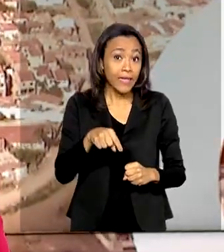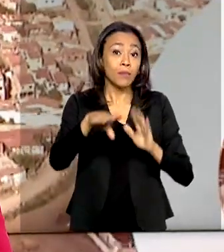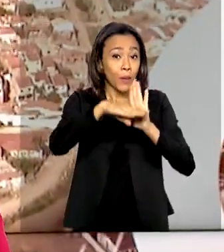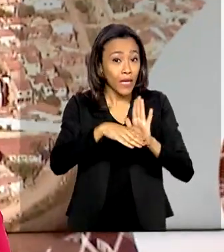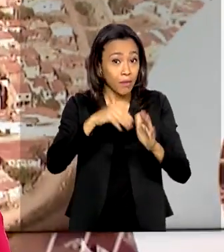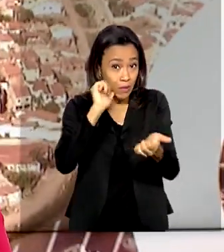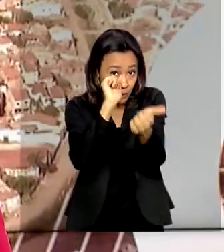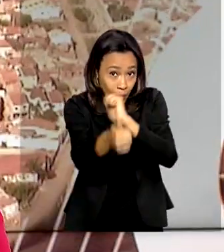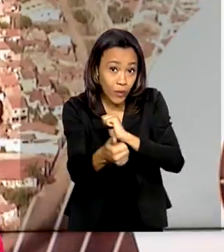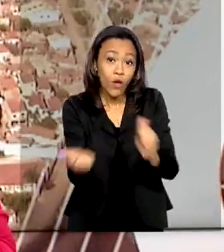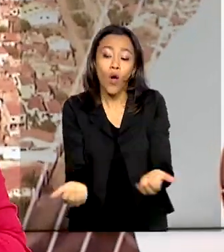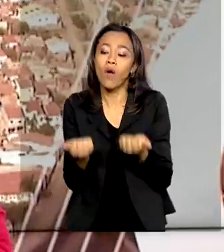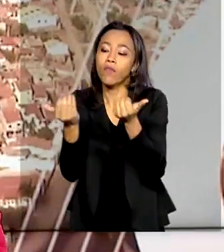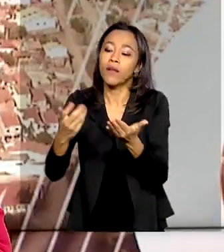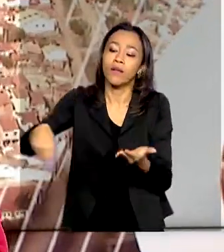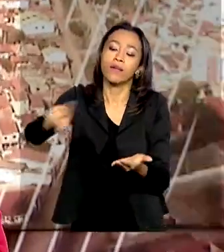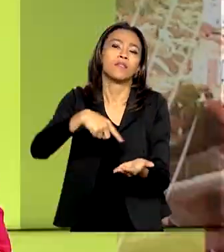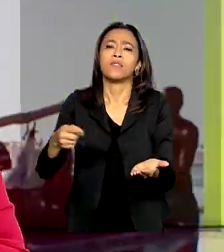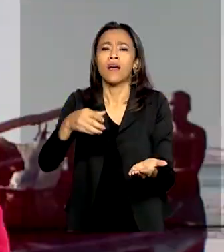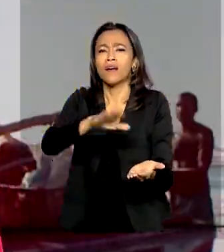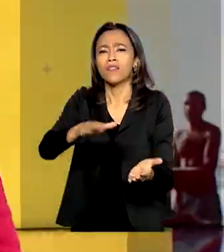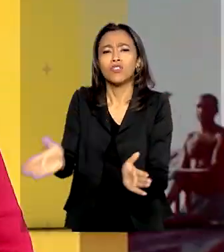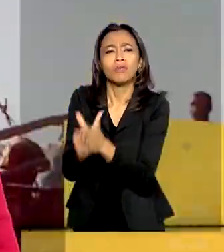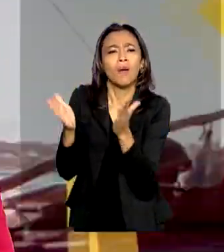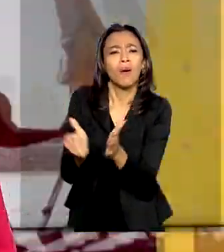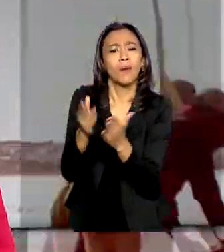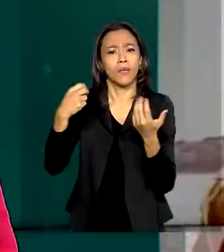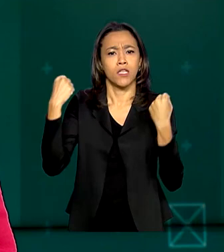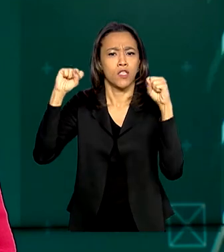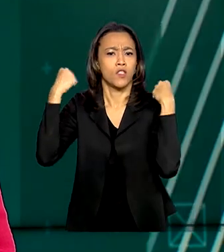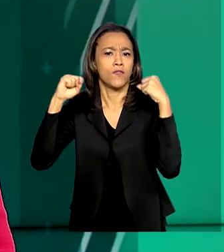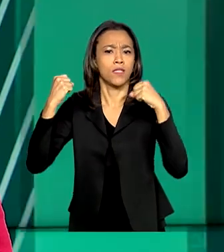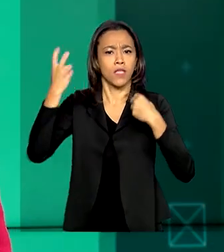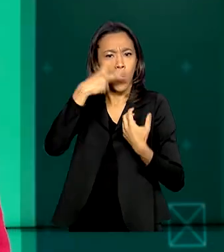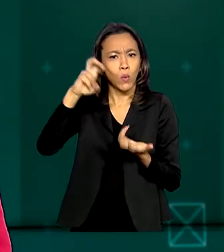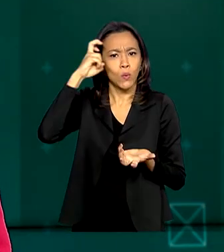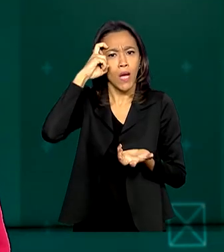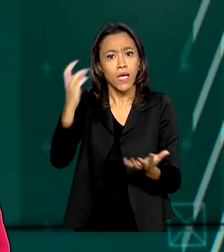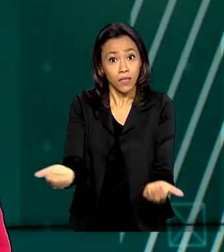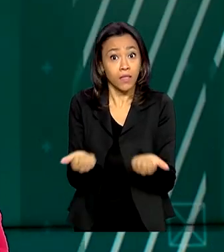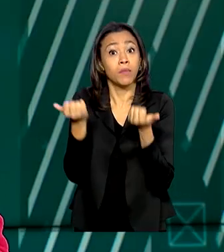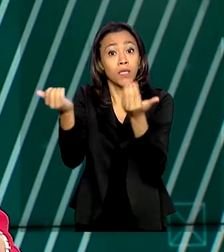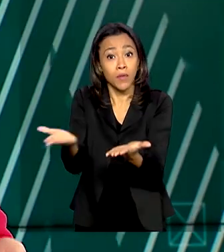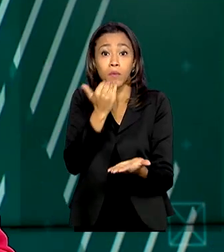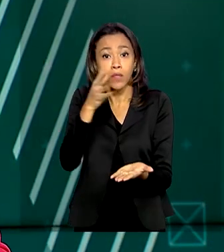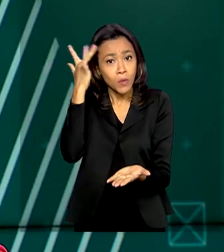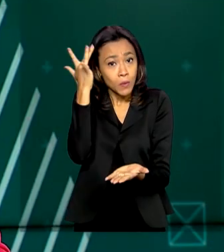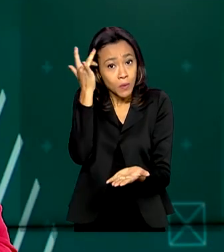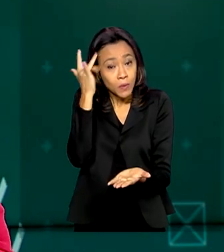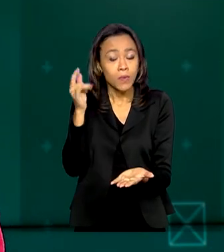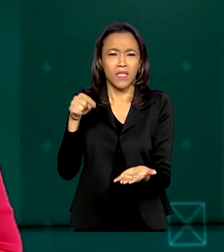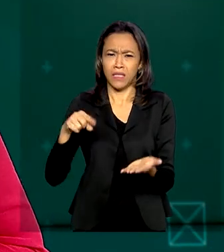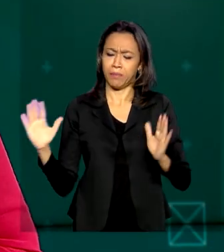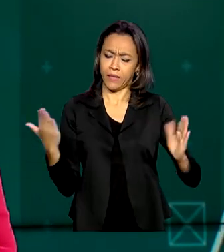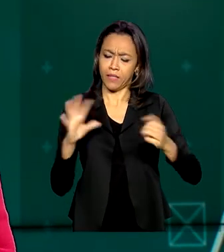oferece aos jovens carentes no contraturno escolar atividades físicas e culturais, além de refeições diárias. E nesse momento de